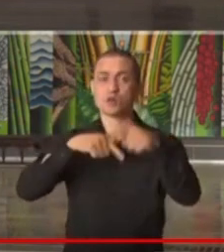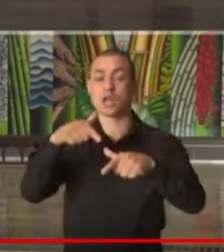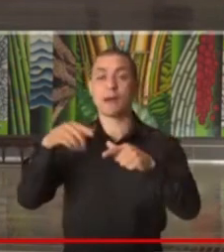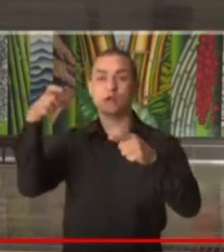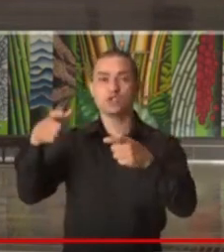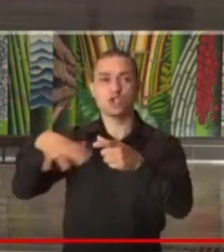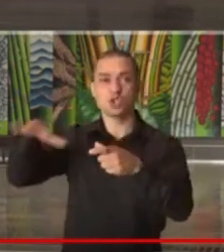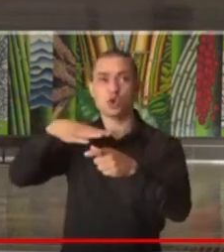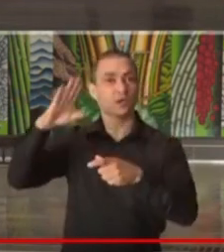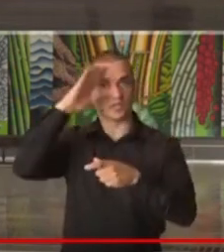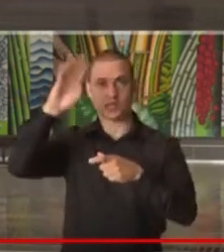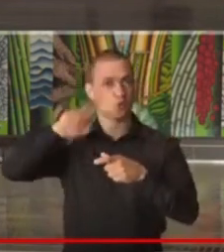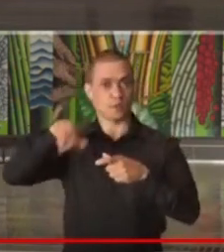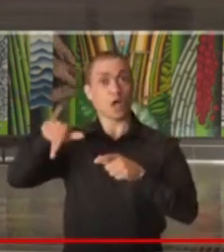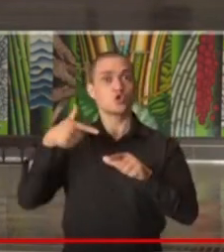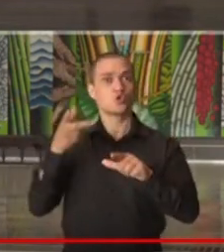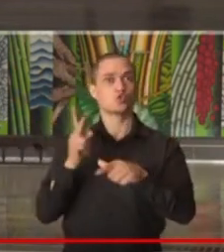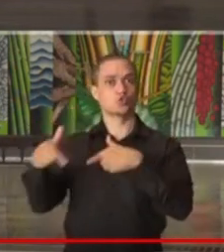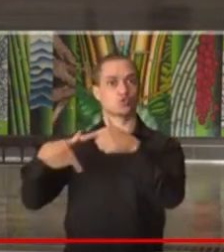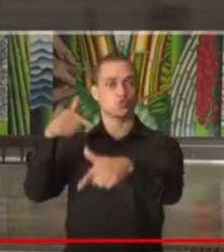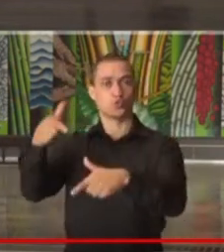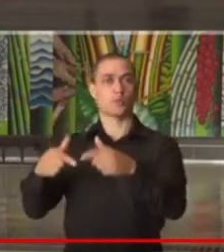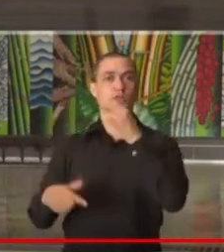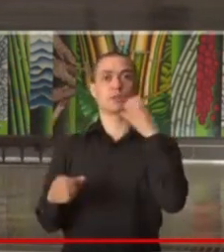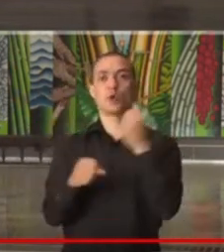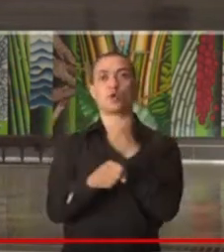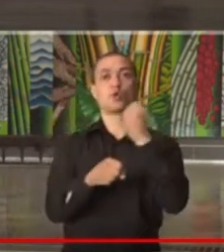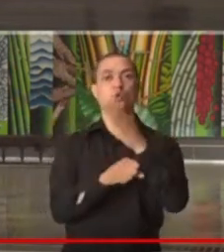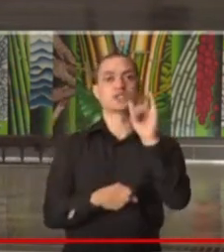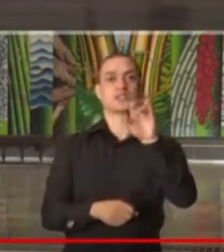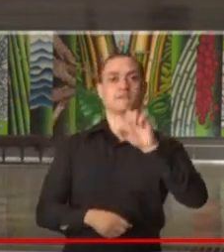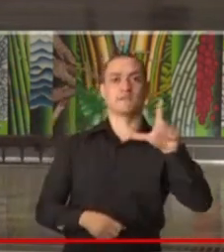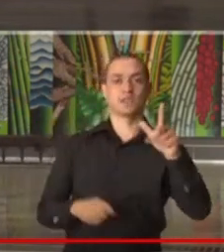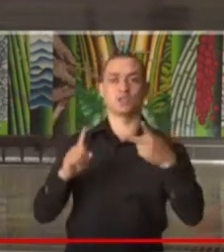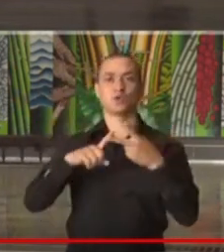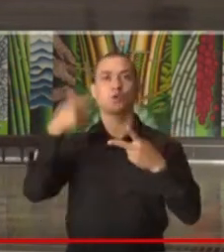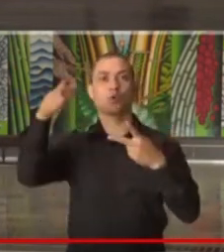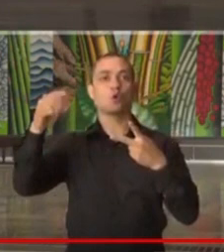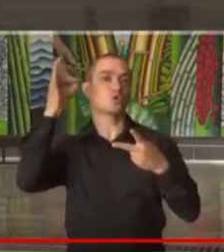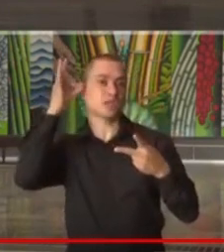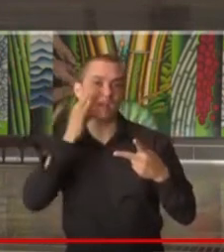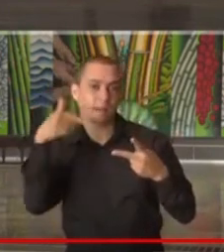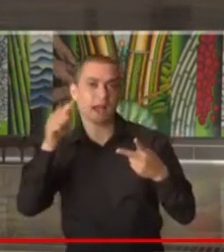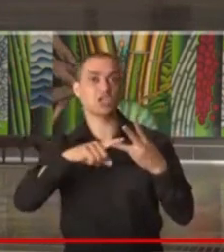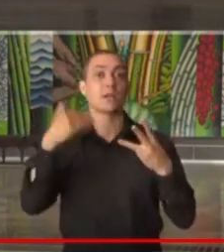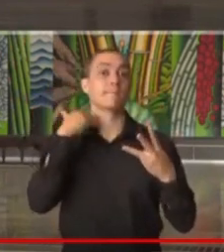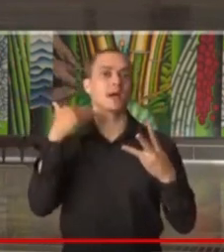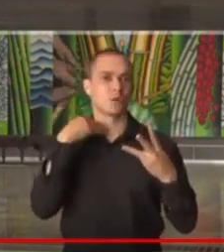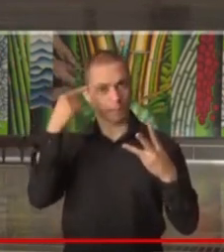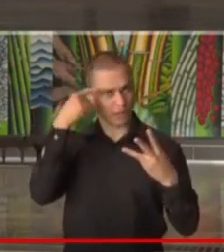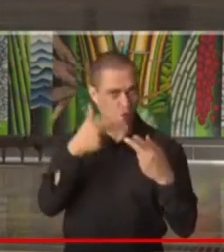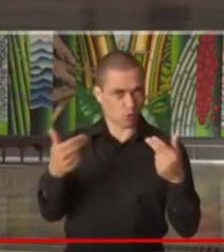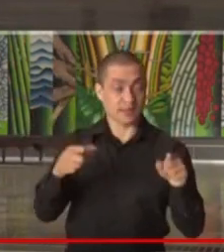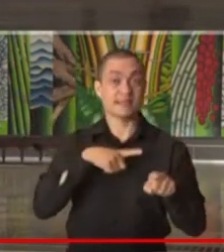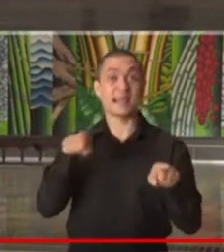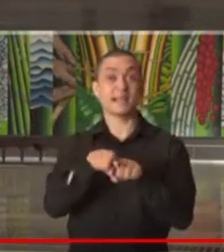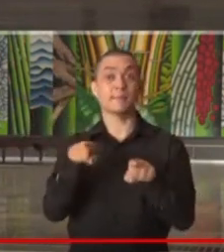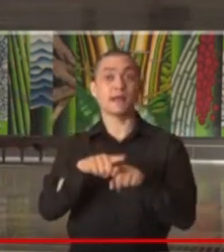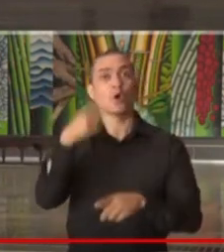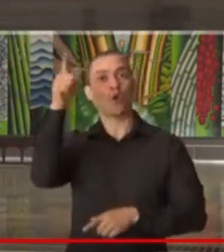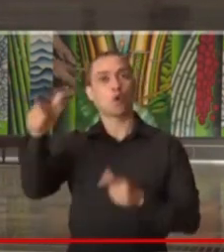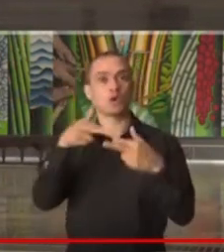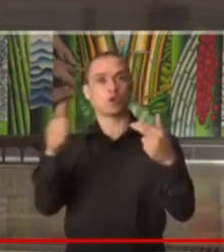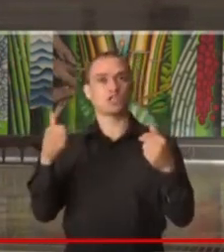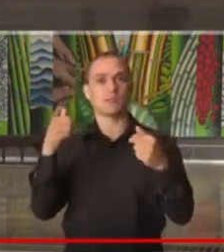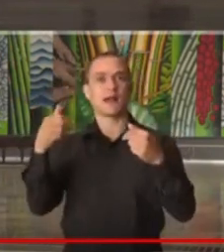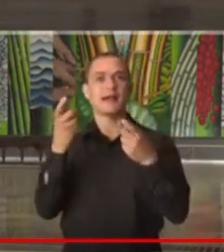essenciais que continuam em atividade como a construção civil, telemarketing e bancos. Há ainda alguma medida prevista para